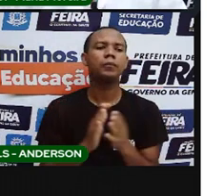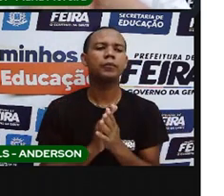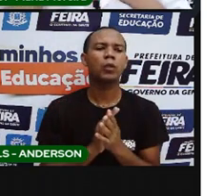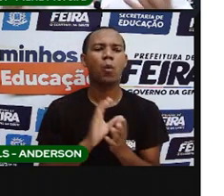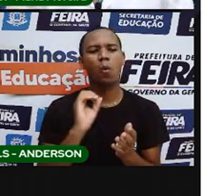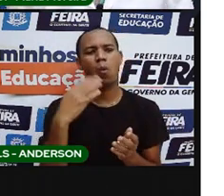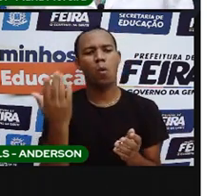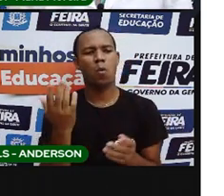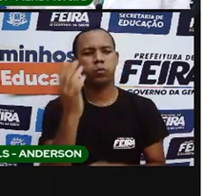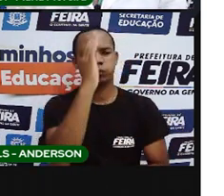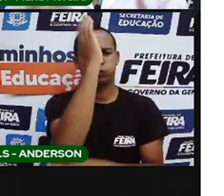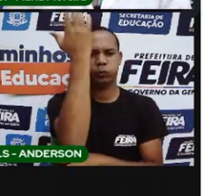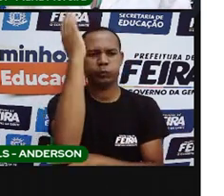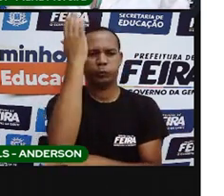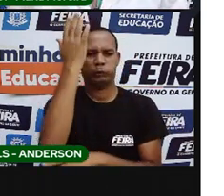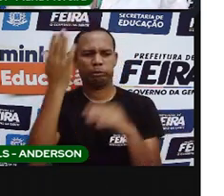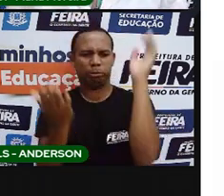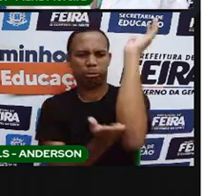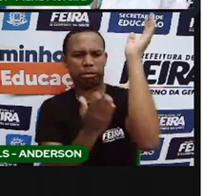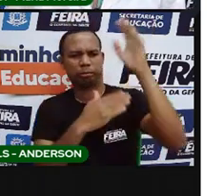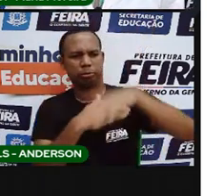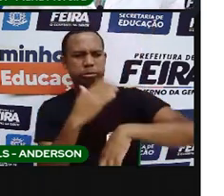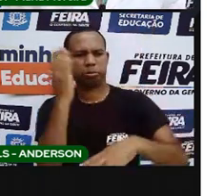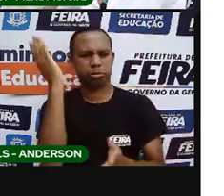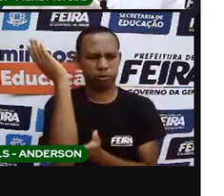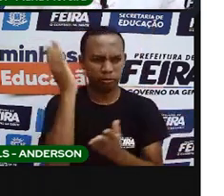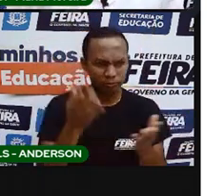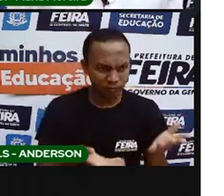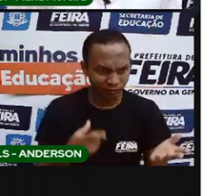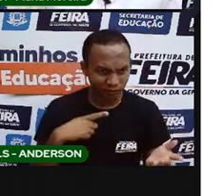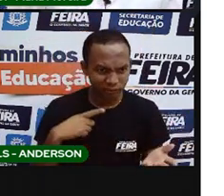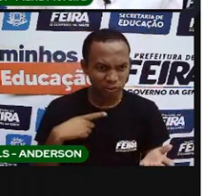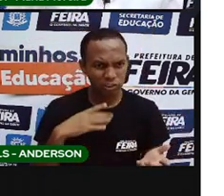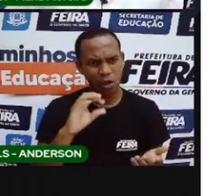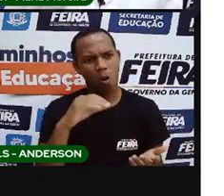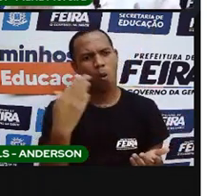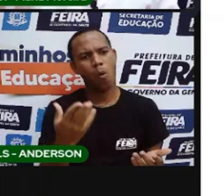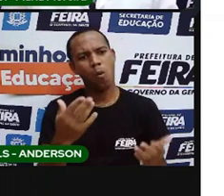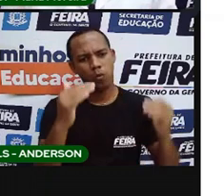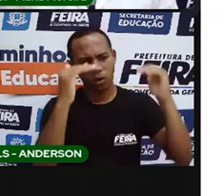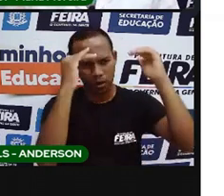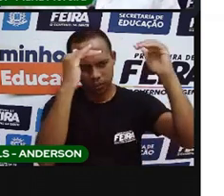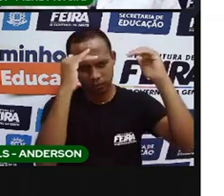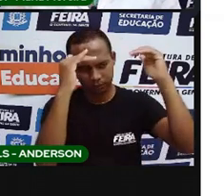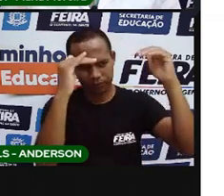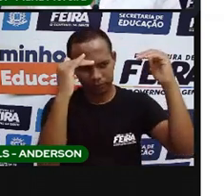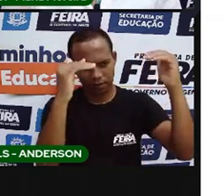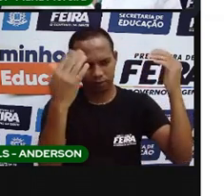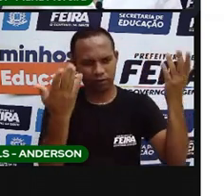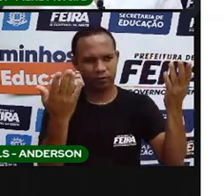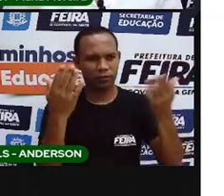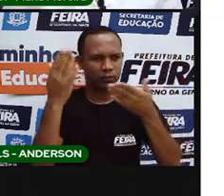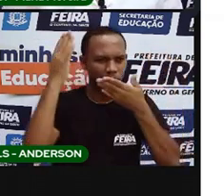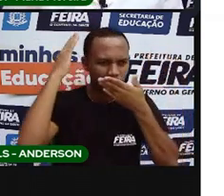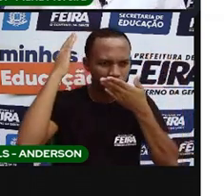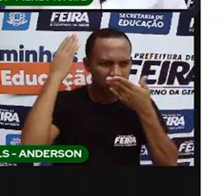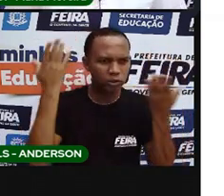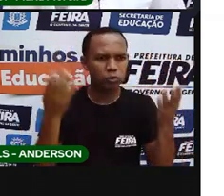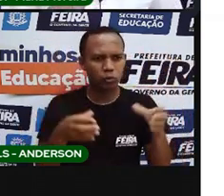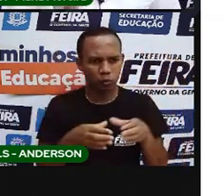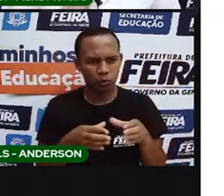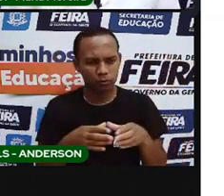árvores, faziam queimadas? Será que era vindo essa pegada? Ou será que existia um respeito? Eles deixavam a terra descansada no seu tempo.